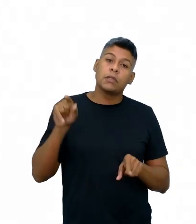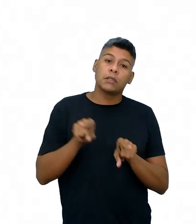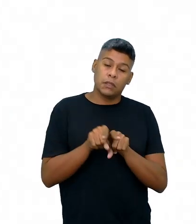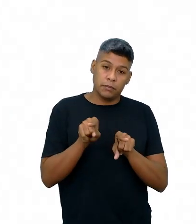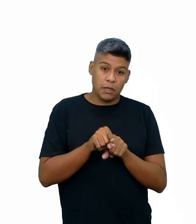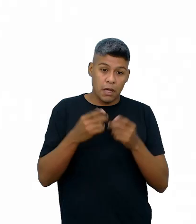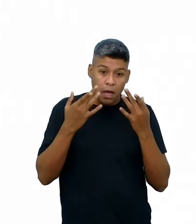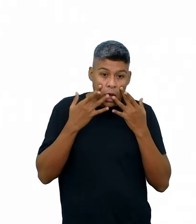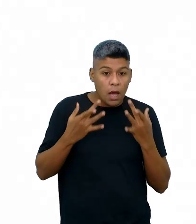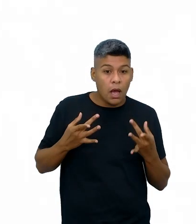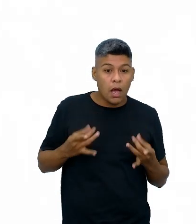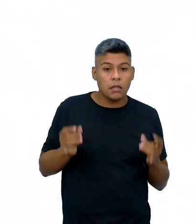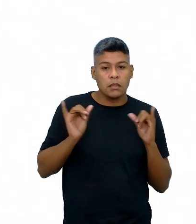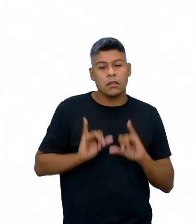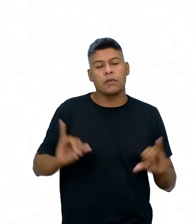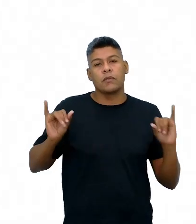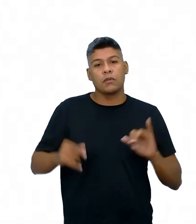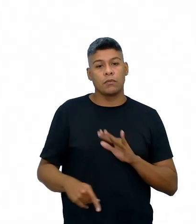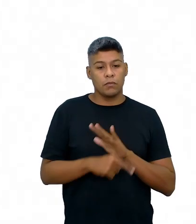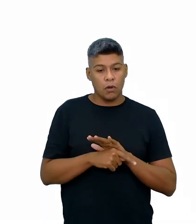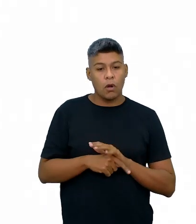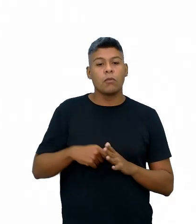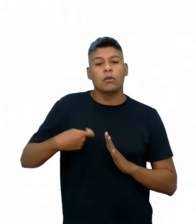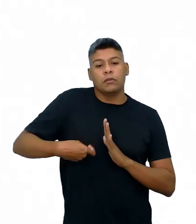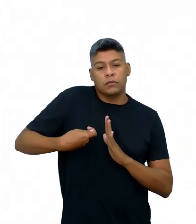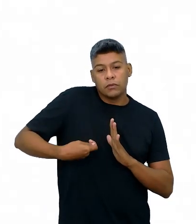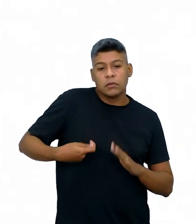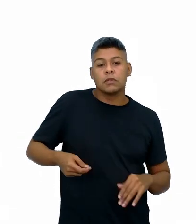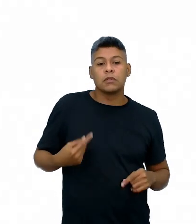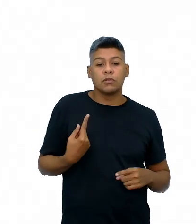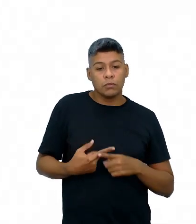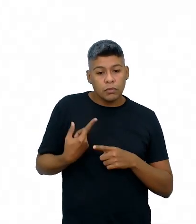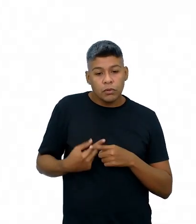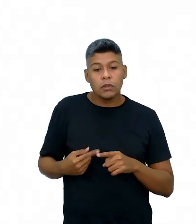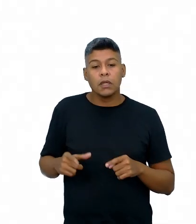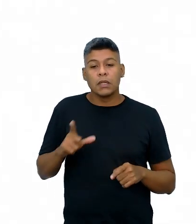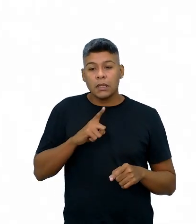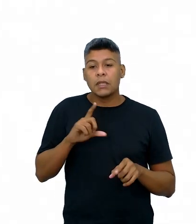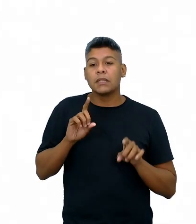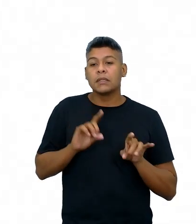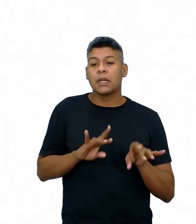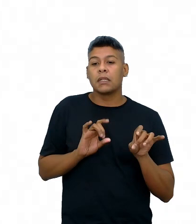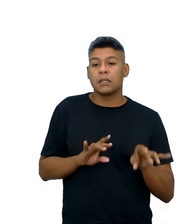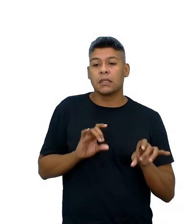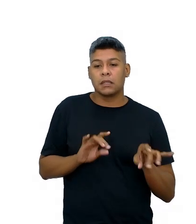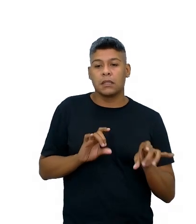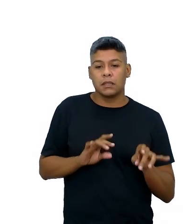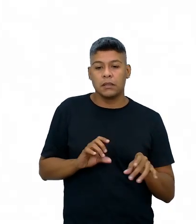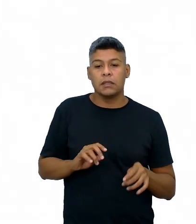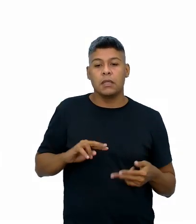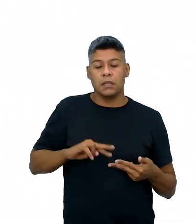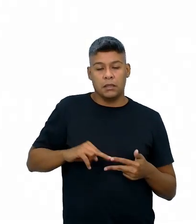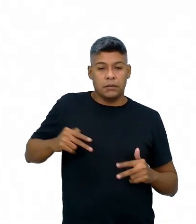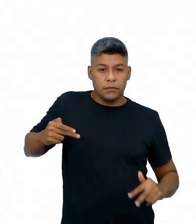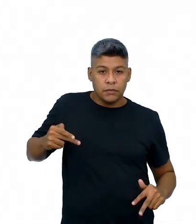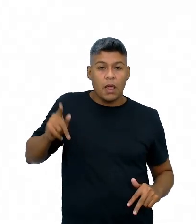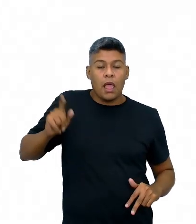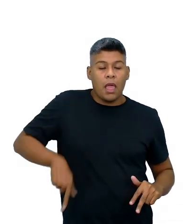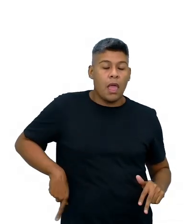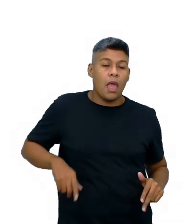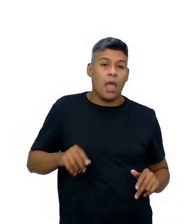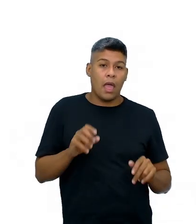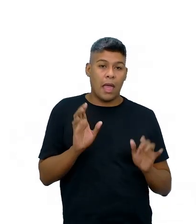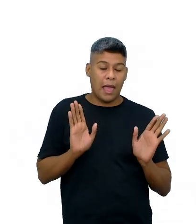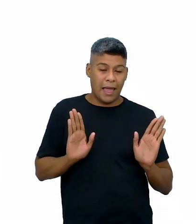chamar a atenção para as informações no LIDE, pois elas se baseiam na técnica da pirâmide invertida. Então, inicialmente, atende à